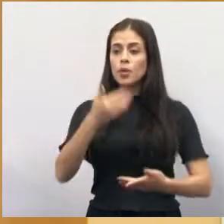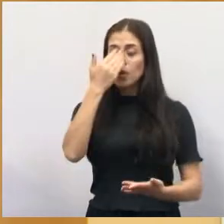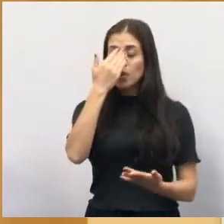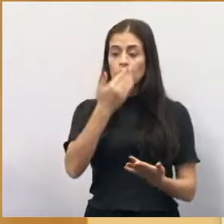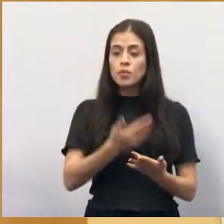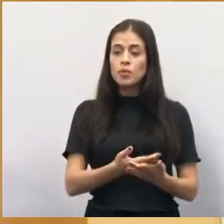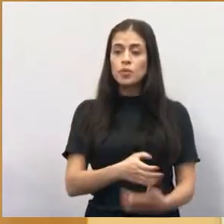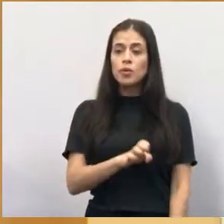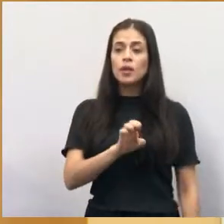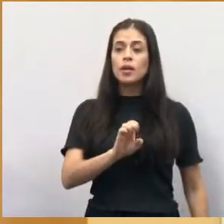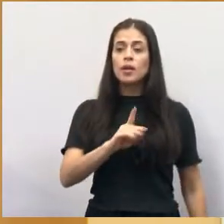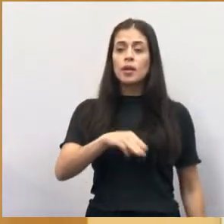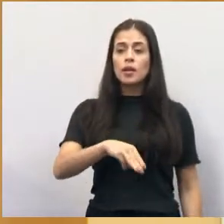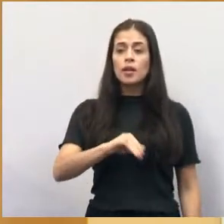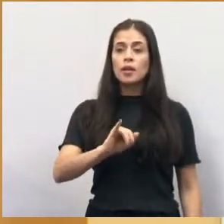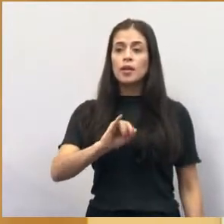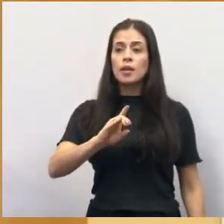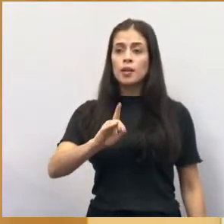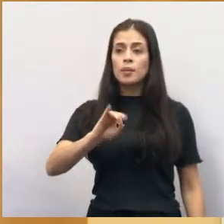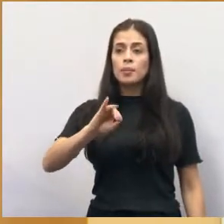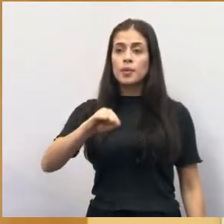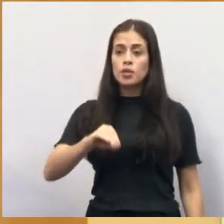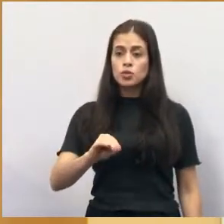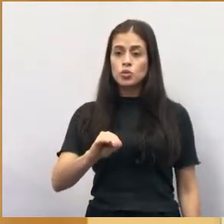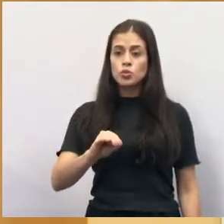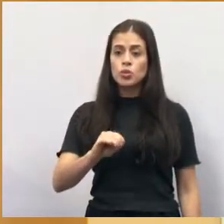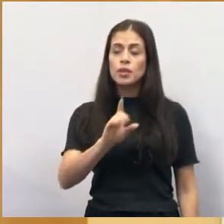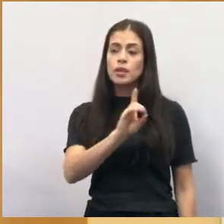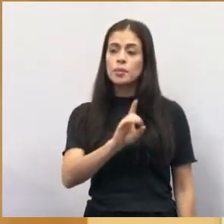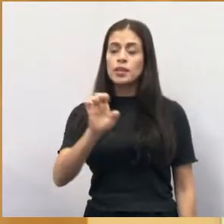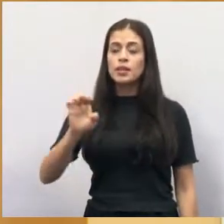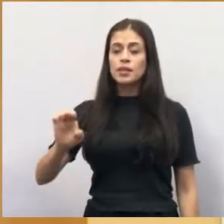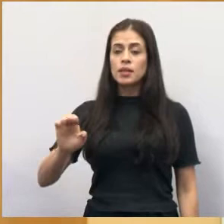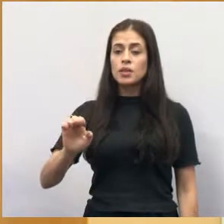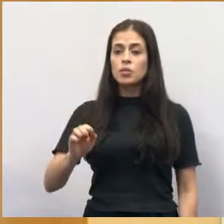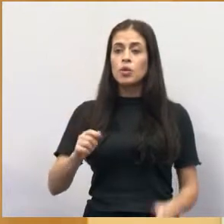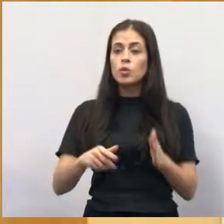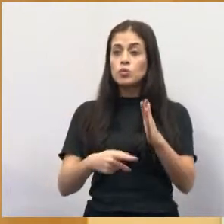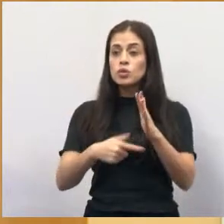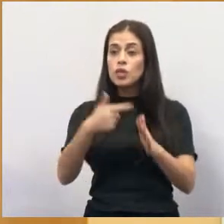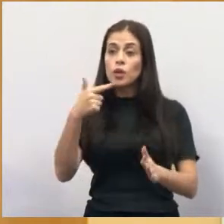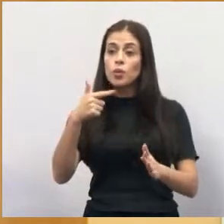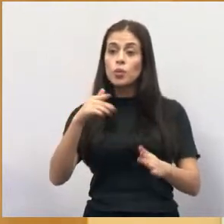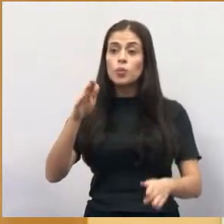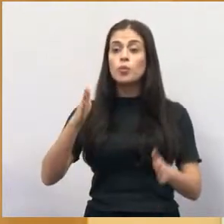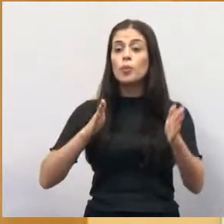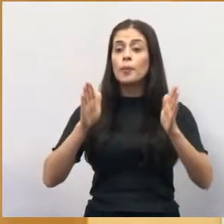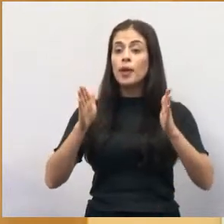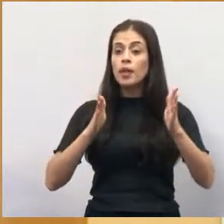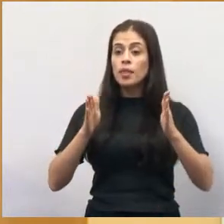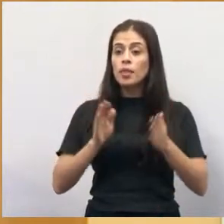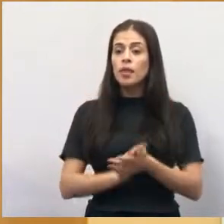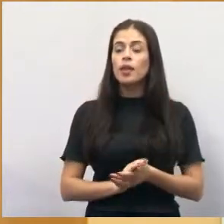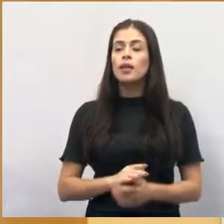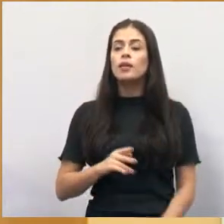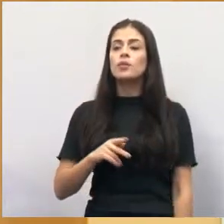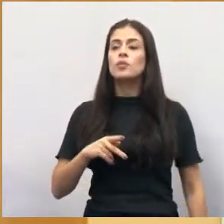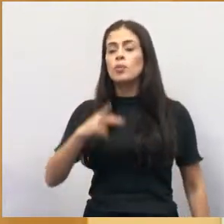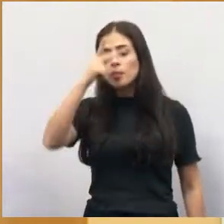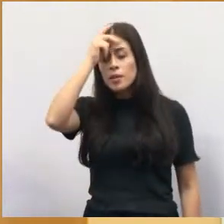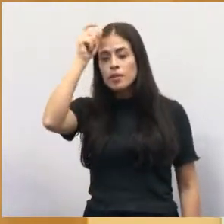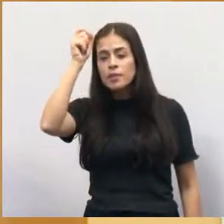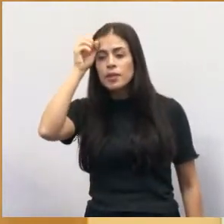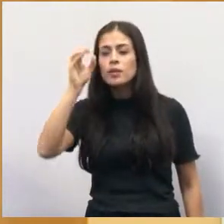que é deputado estadual já pelo segundo mandato, foi prefeito em Osasco duas vezes, vereador três